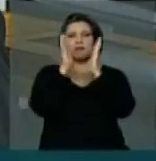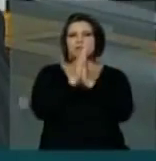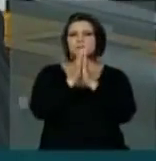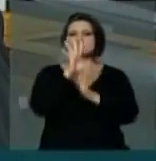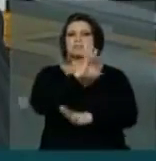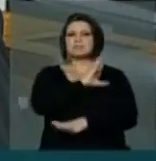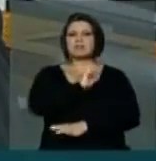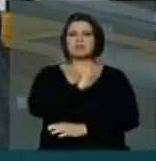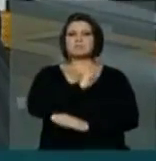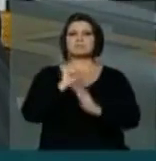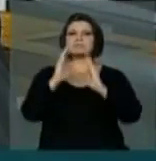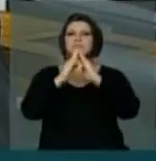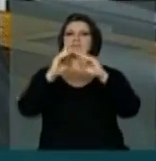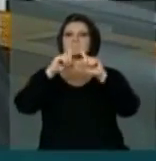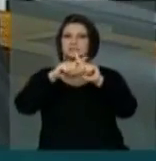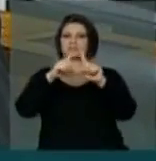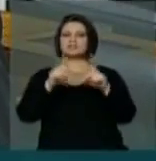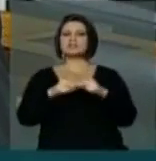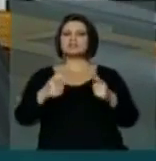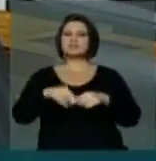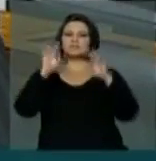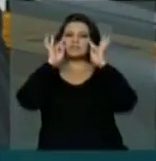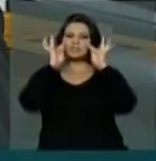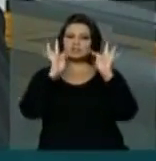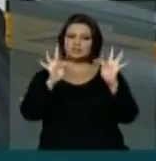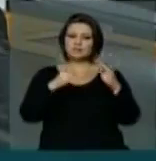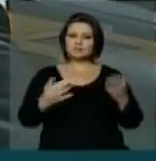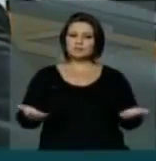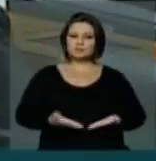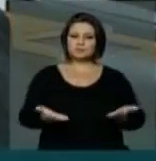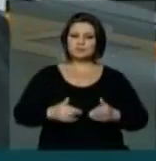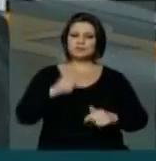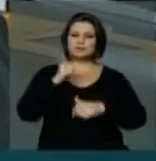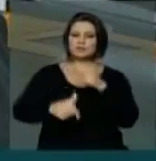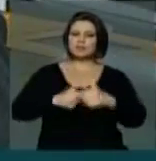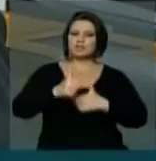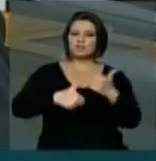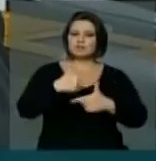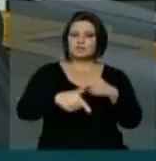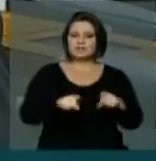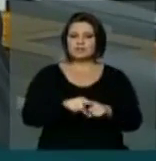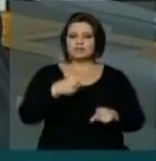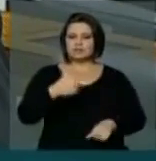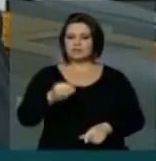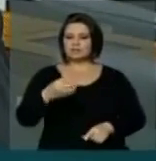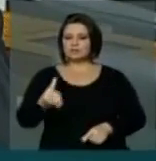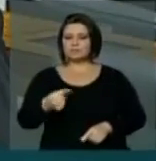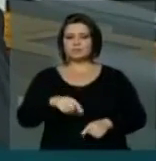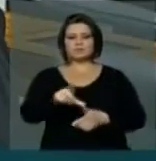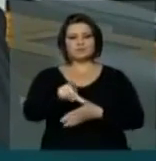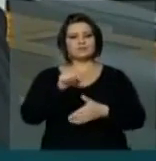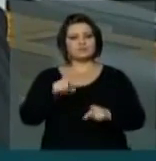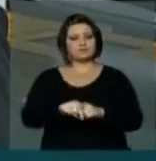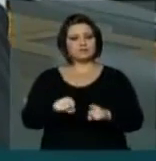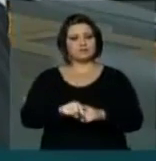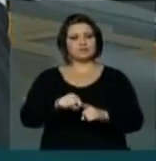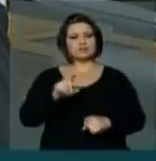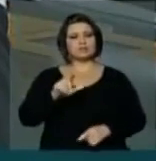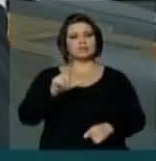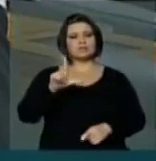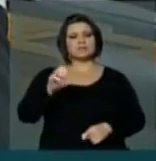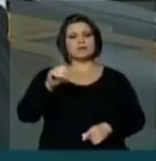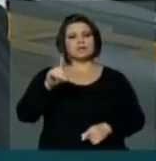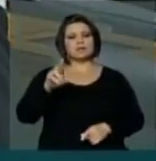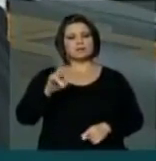e amor à Igreja Tivemos testemunho visto desse trabalho desde 2006 Quando foi nomeado arcebispo de Londrina